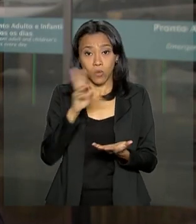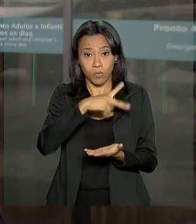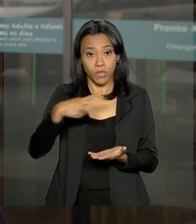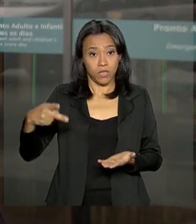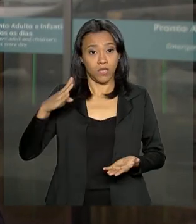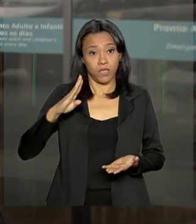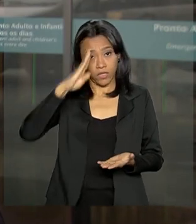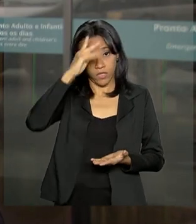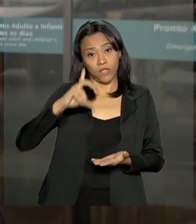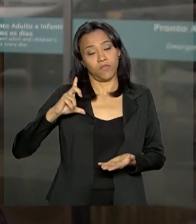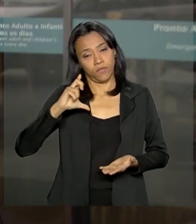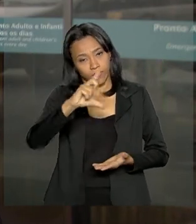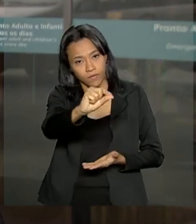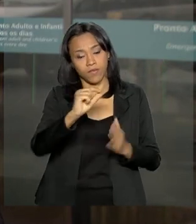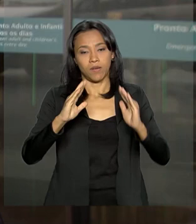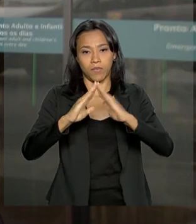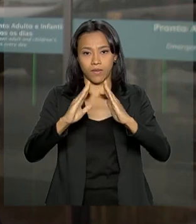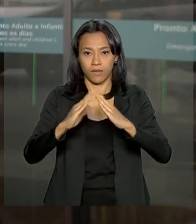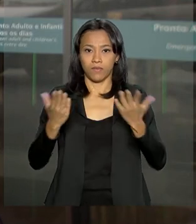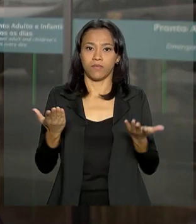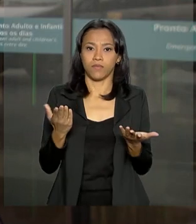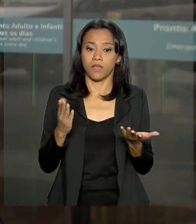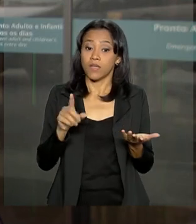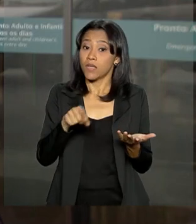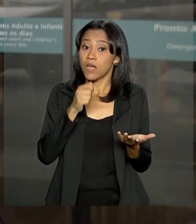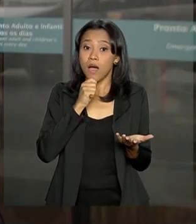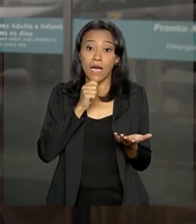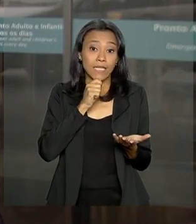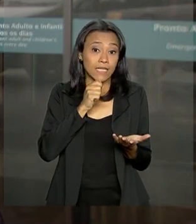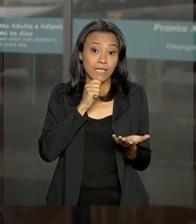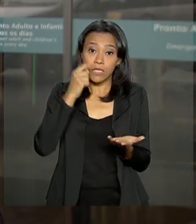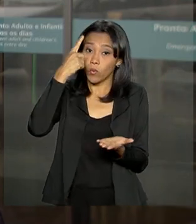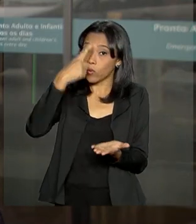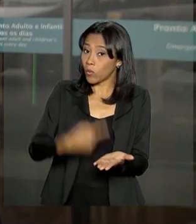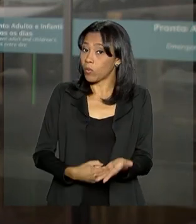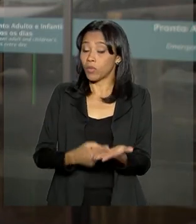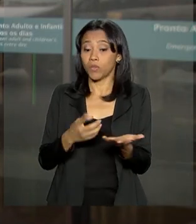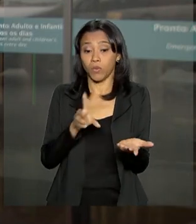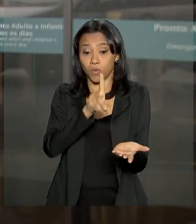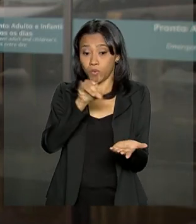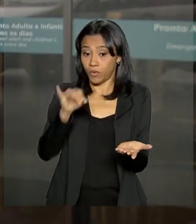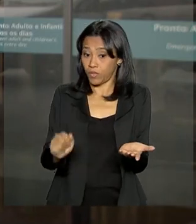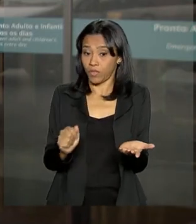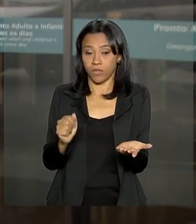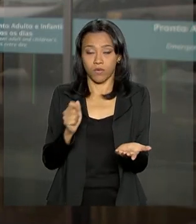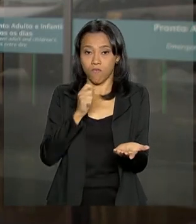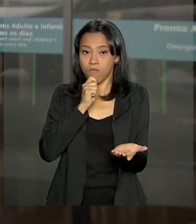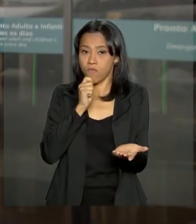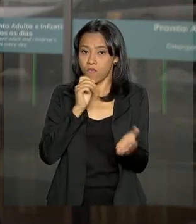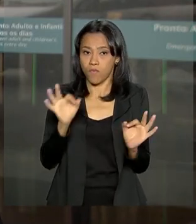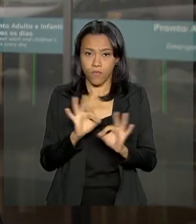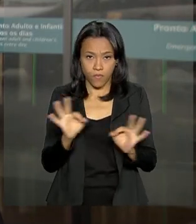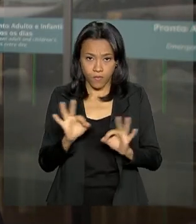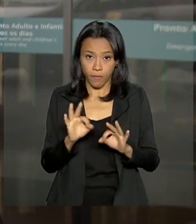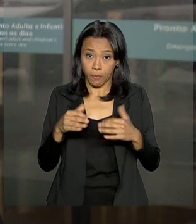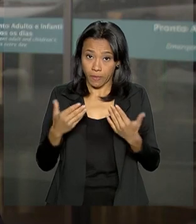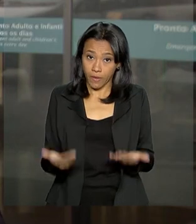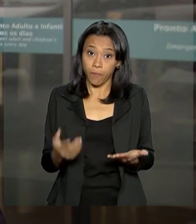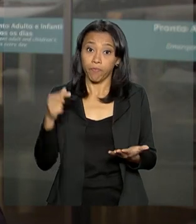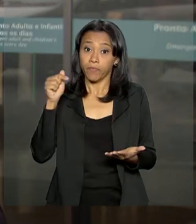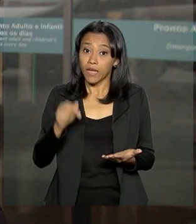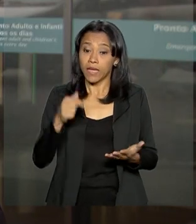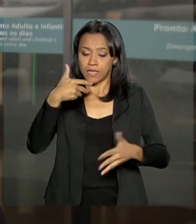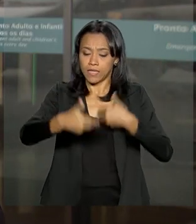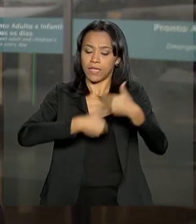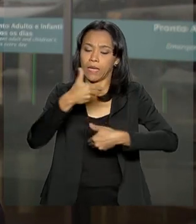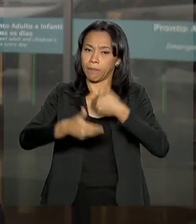ao presidente. E a equipe médica ainda não definiu uma data propícia para isso. Essa terapia